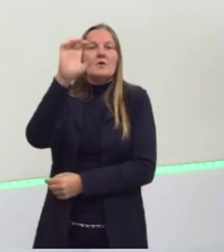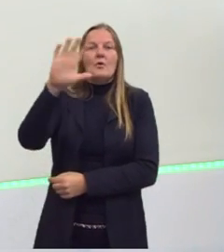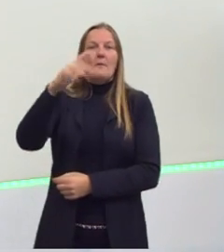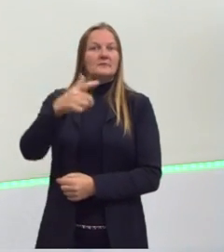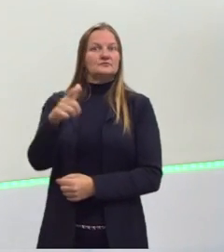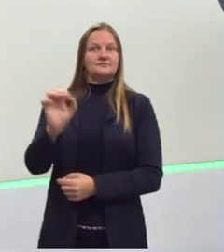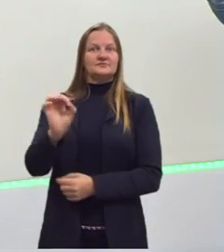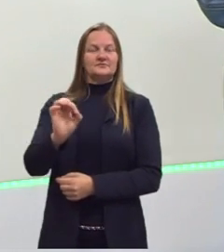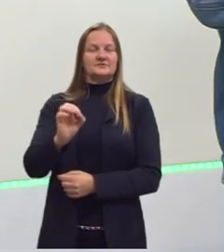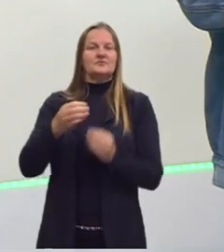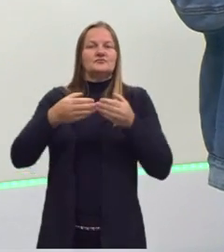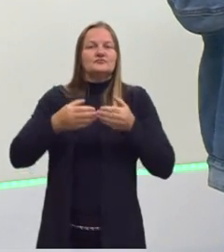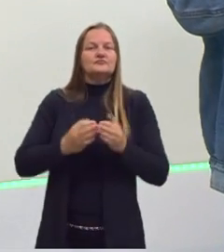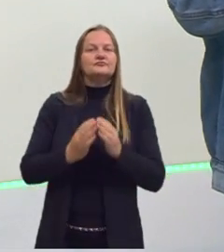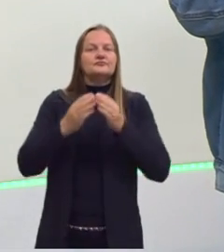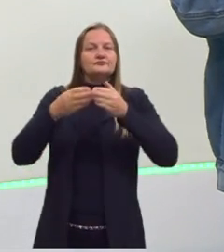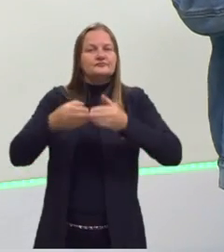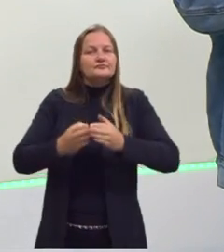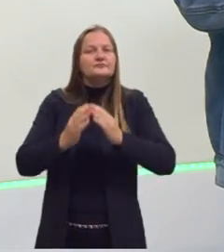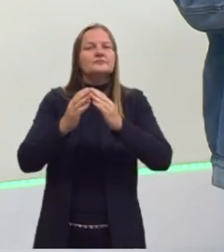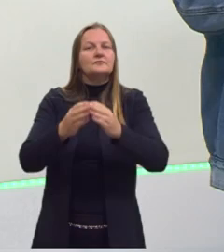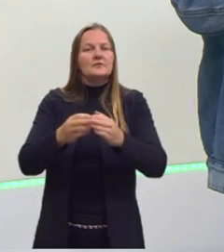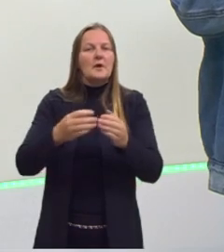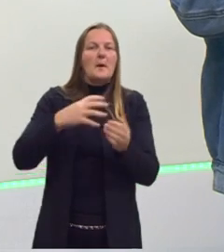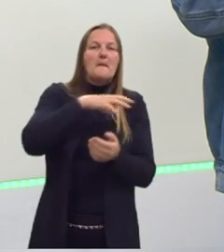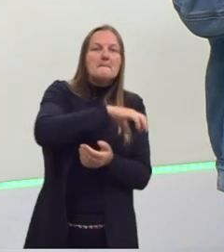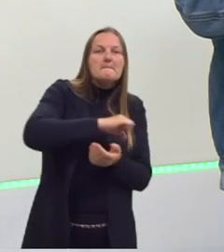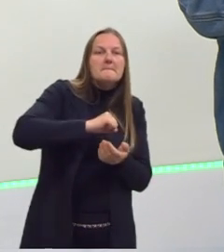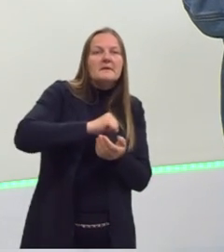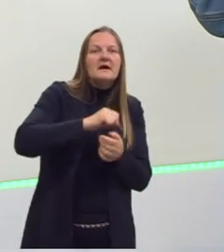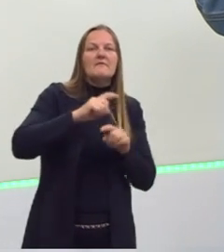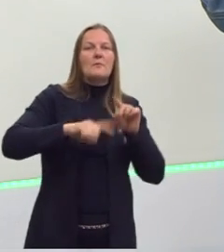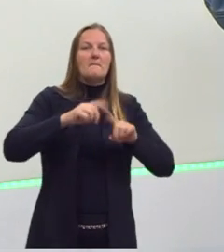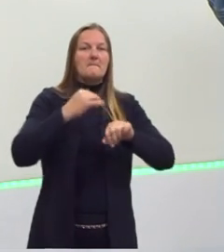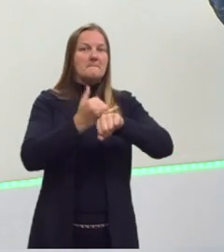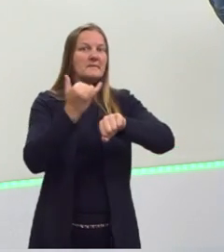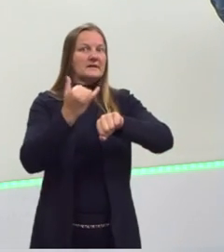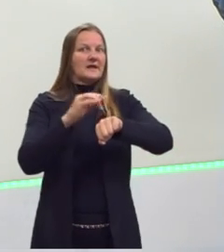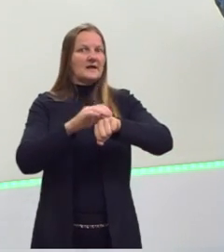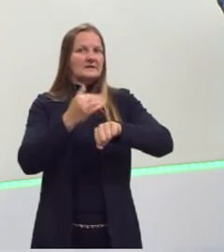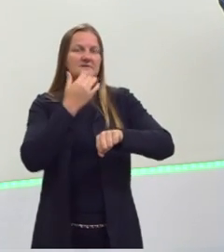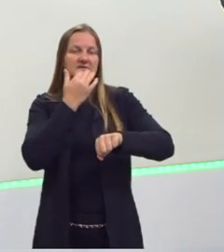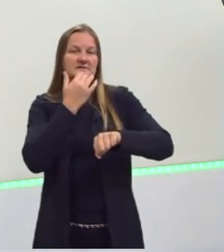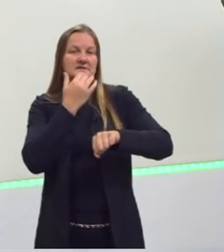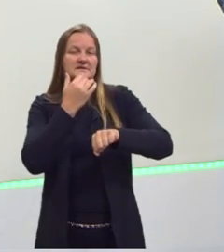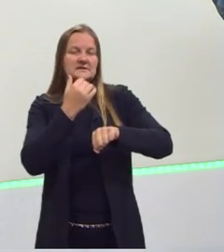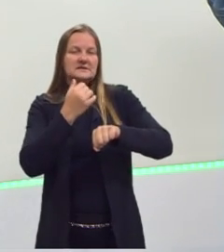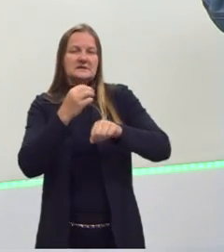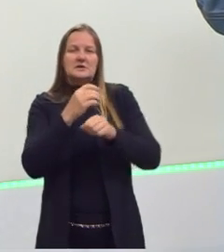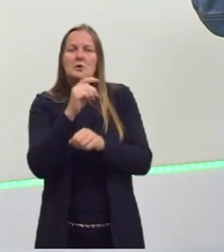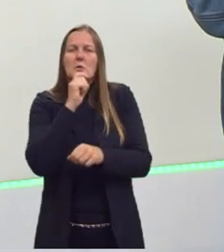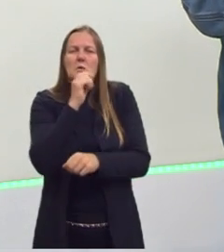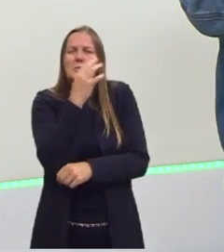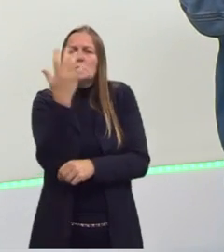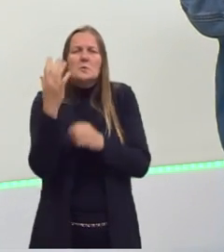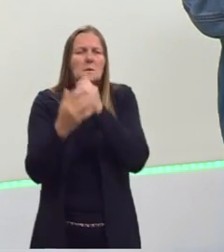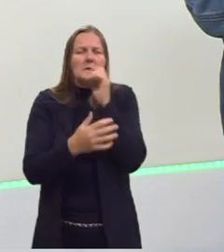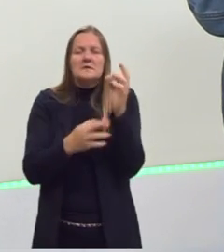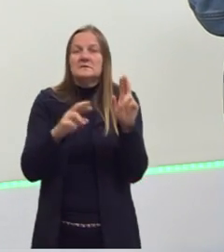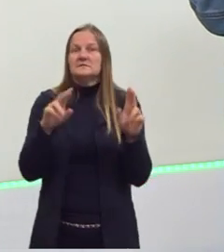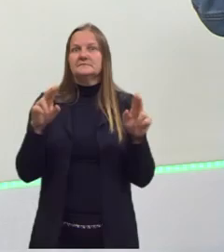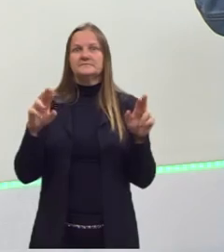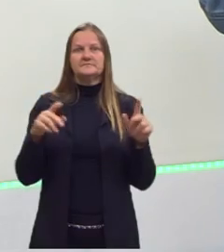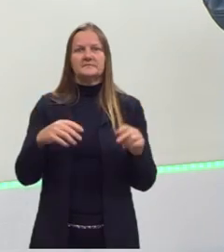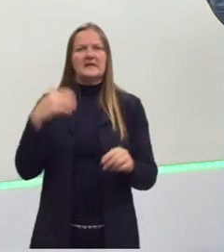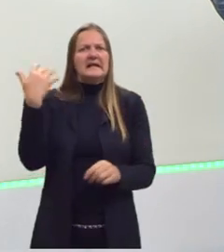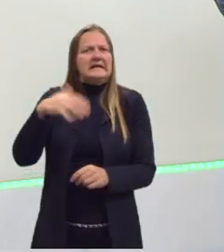E as navegações começam, em grande parte, a fazer isso. Buscar metais preciosos, riquezas naturais, especiarias, que eram